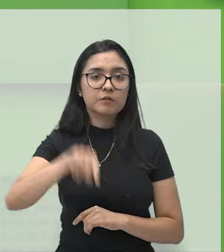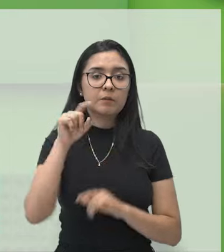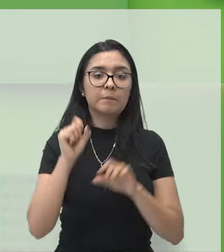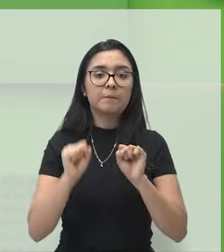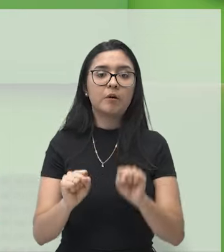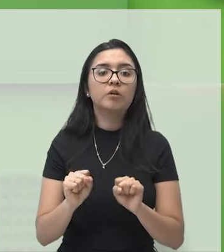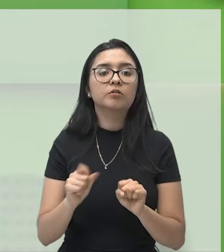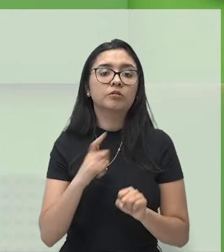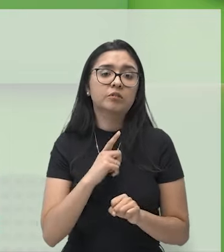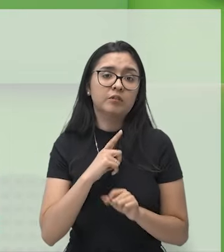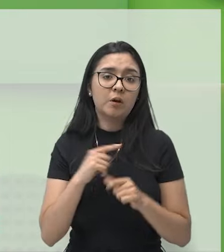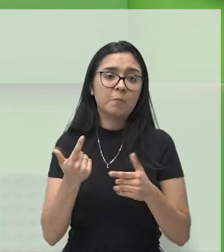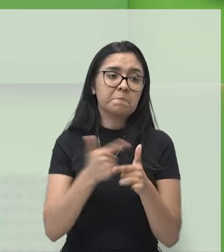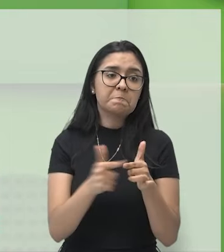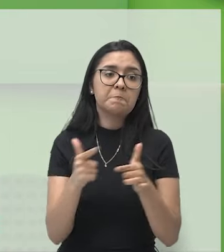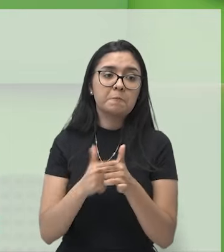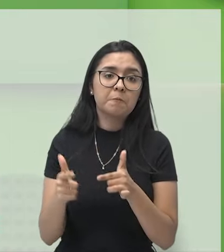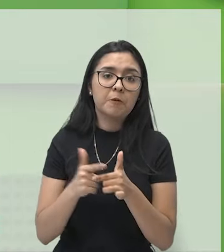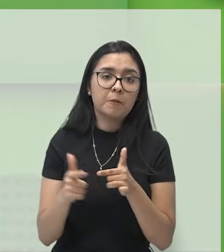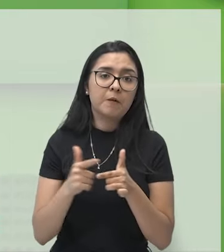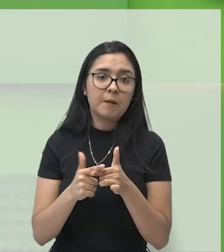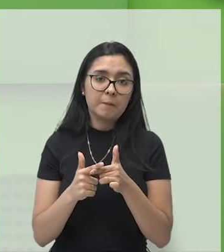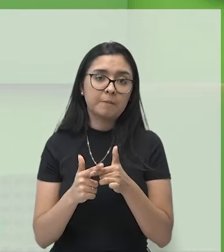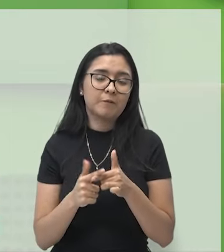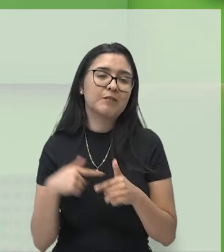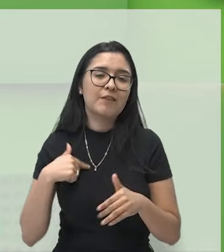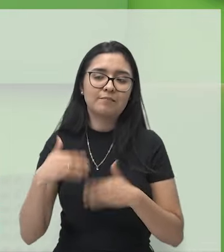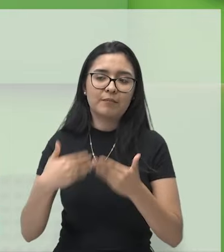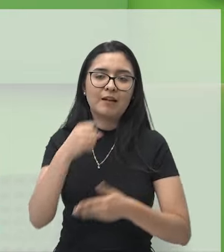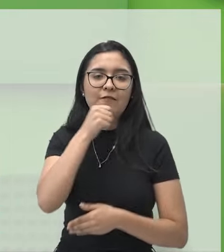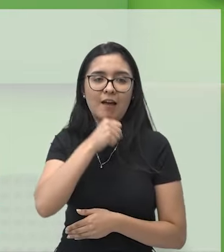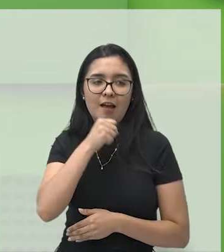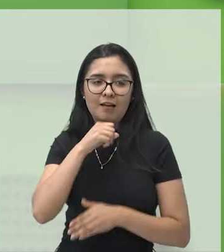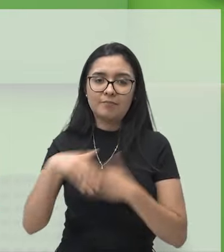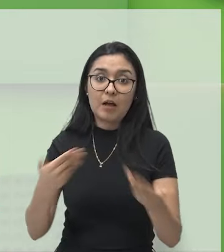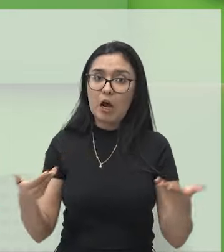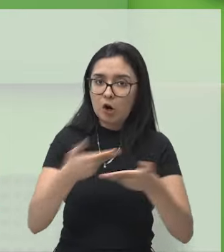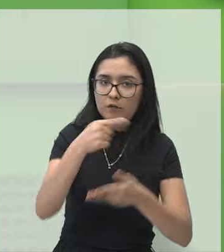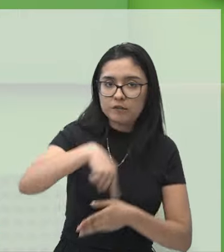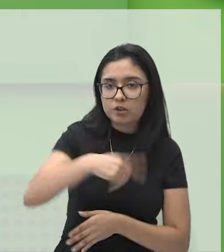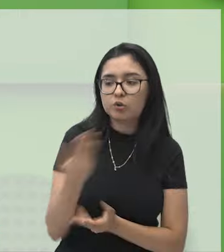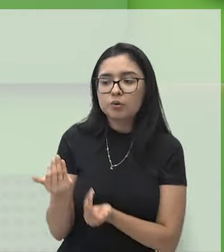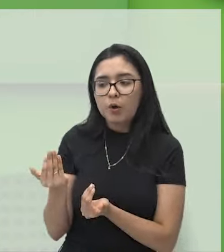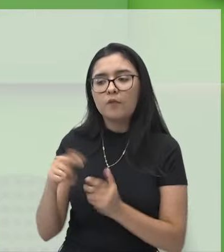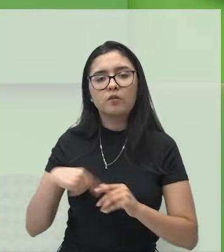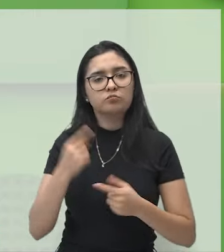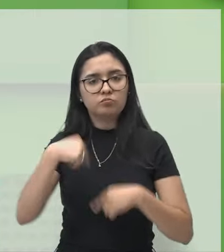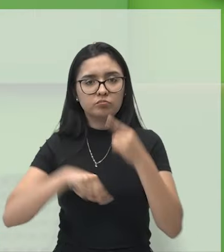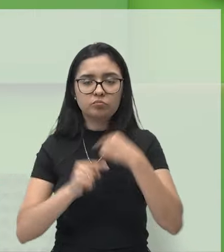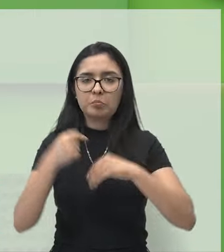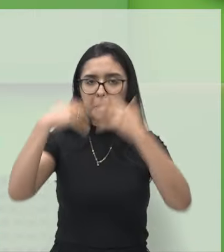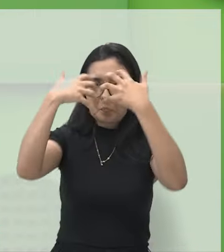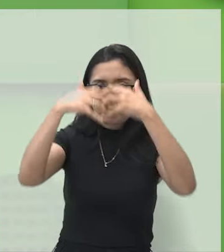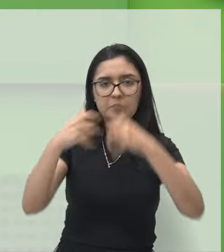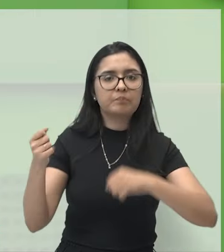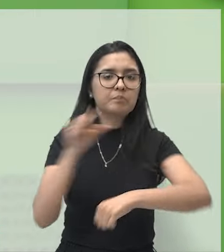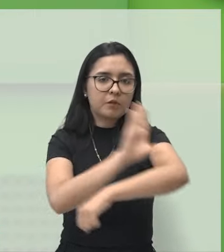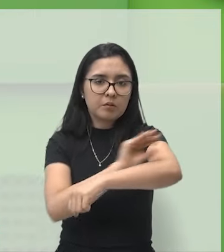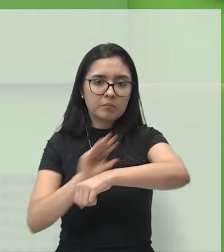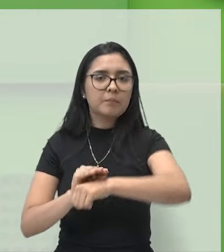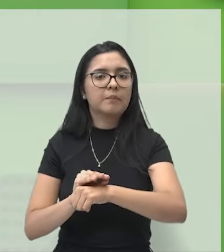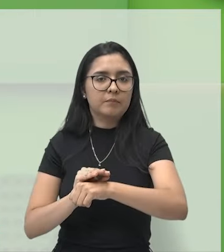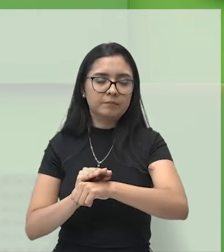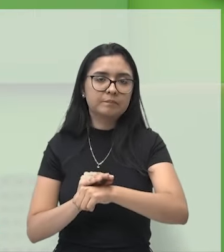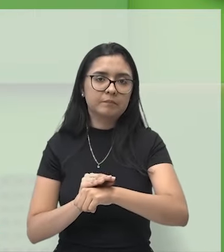pode ficar limitado ao envelhecer. Agora que você está jovem, o seu sistema muscular faz o seu